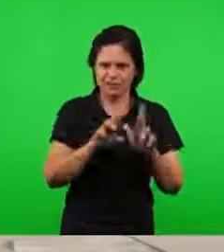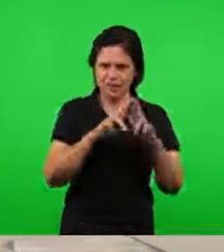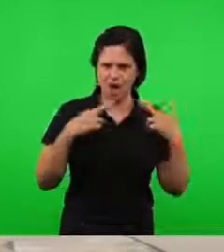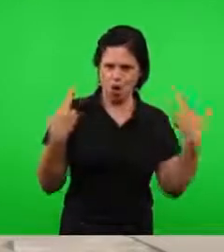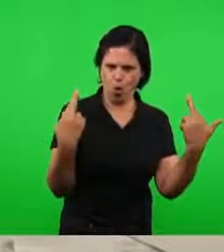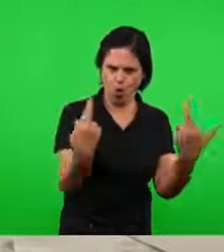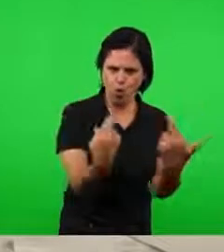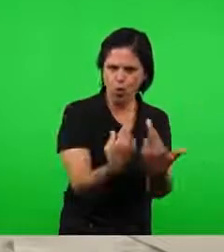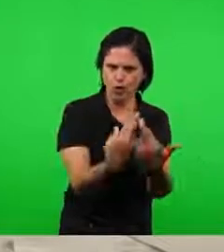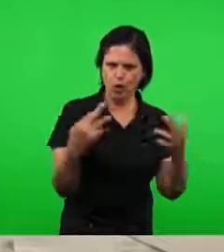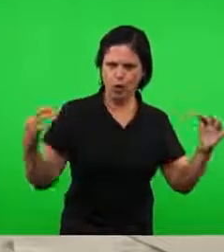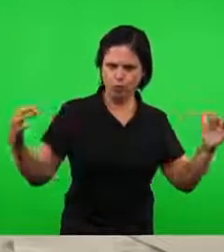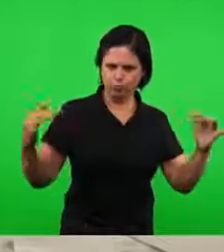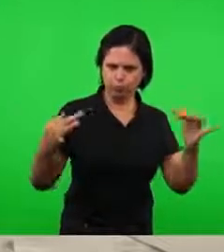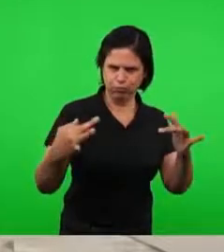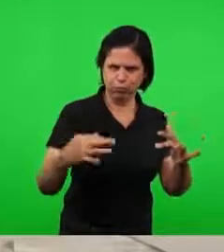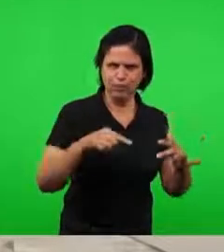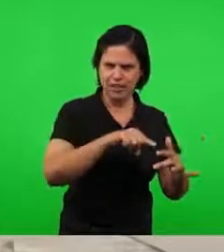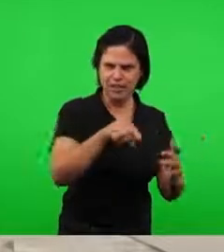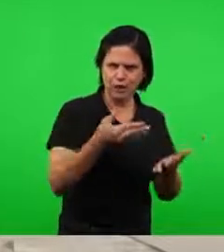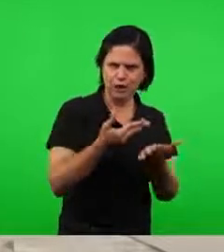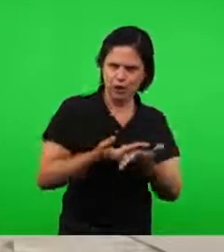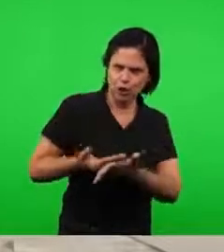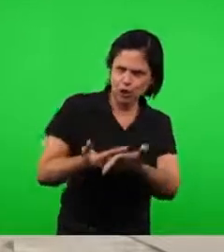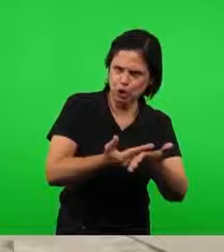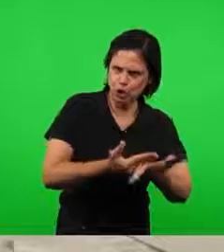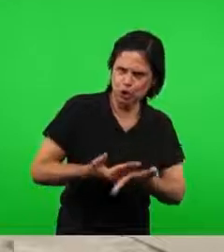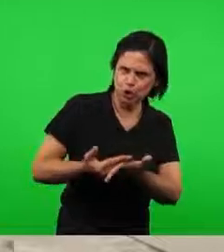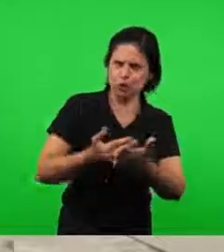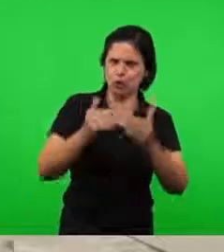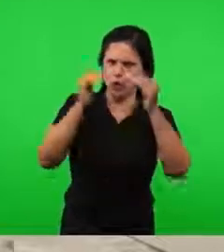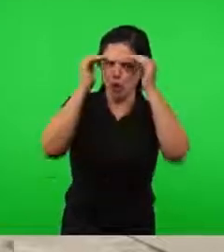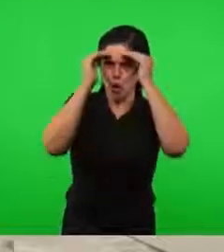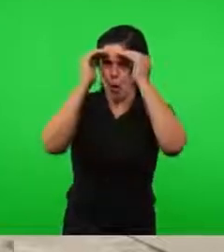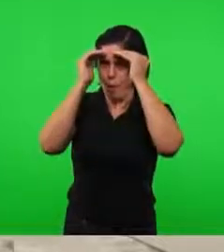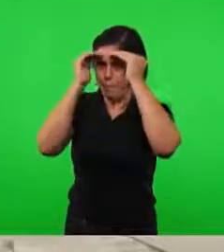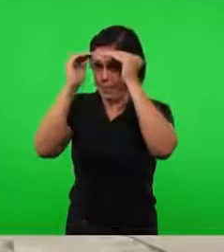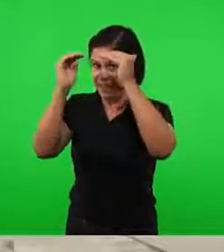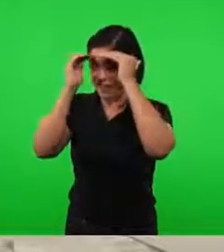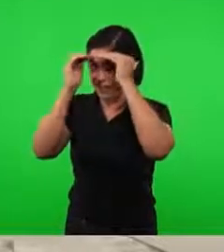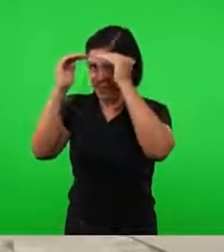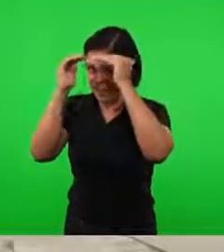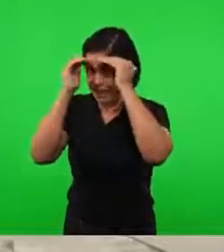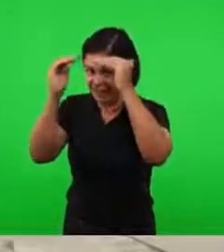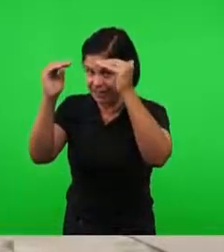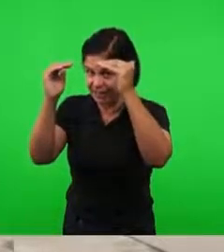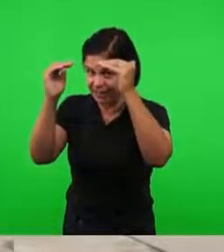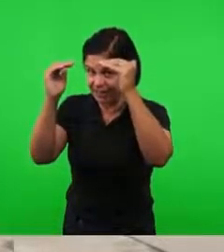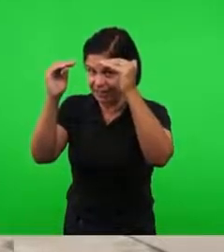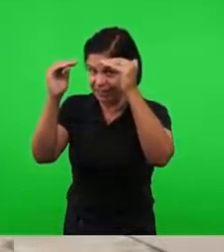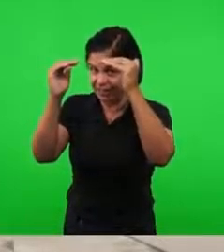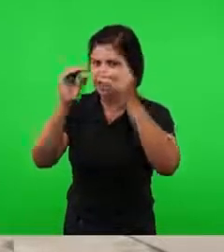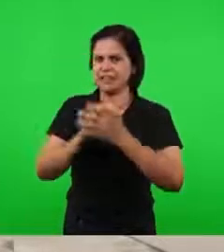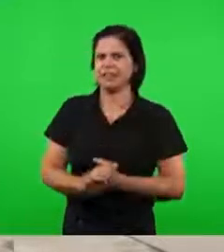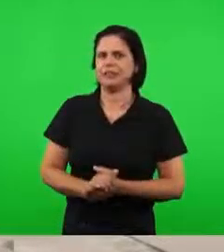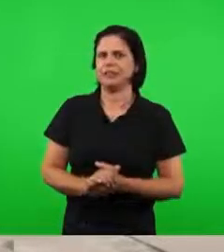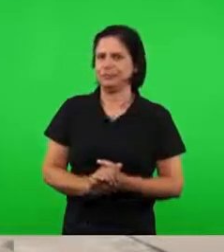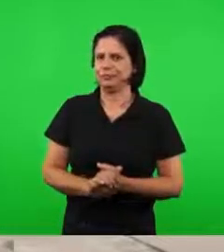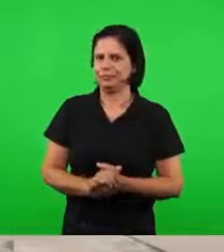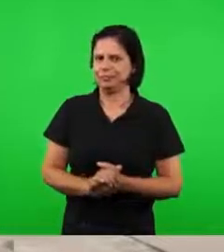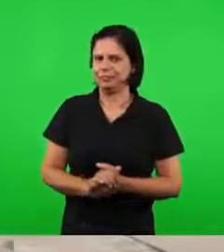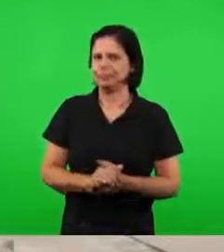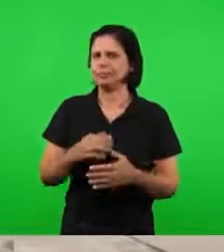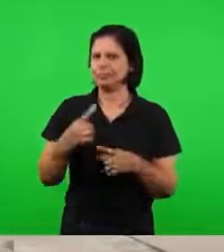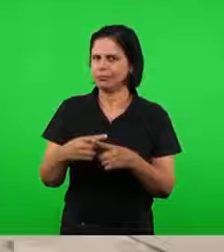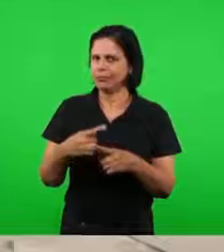e quando elas tomam as deliberações de obedecer, de atender em conjunto, não é que isso não